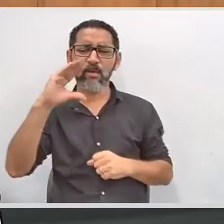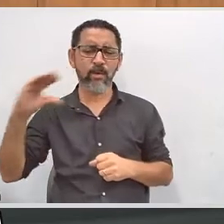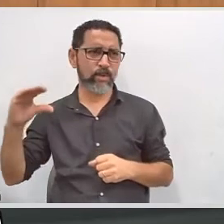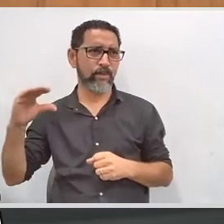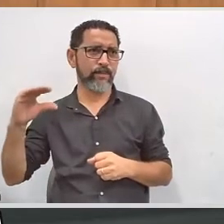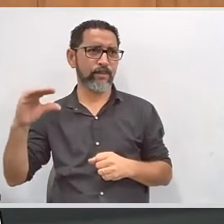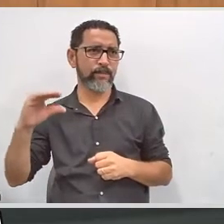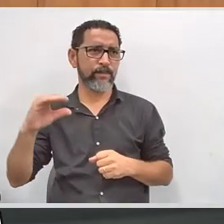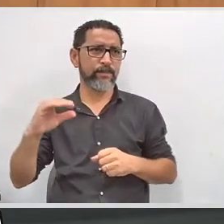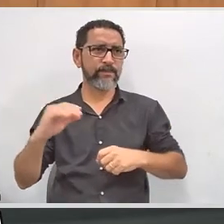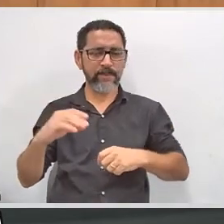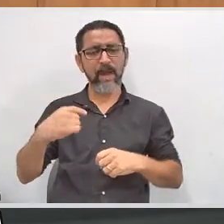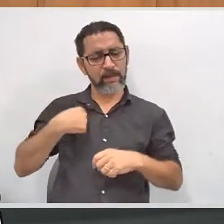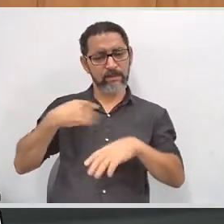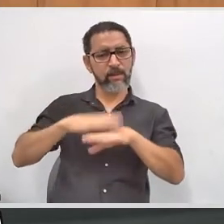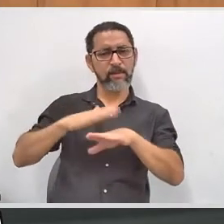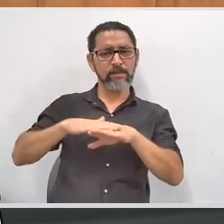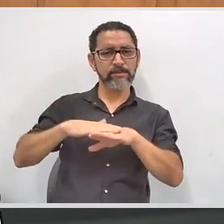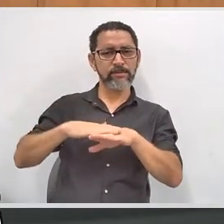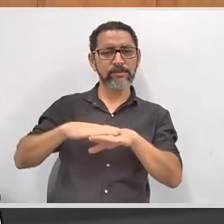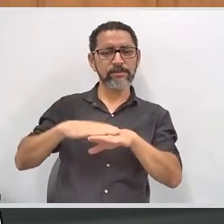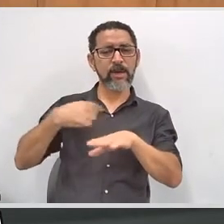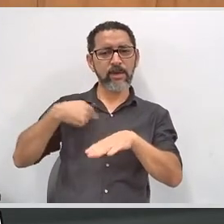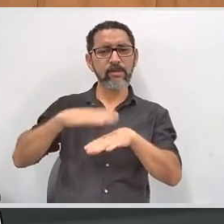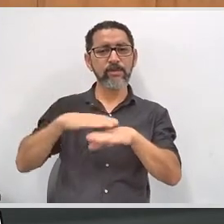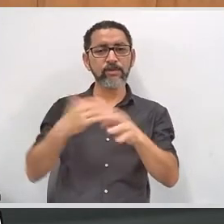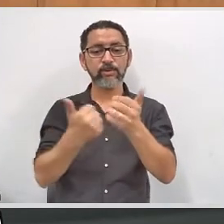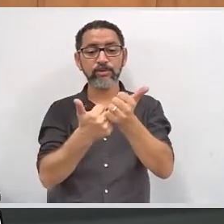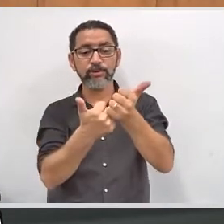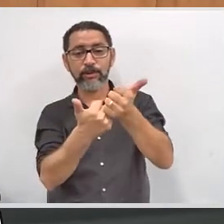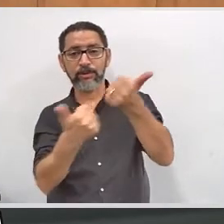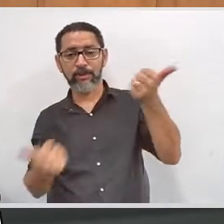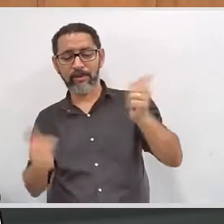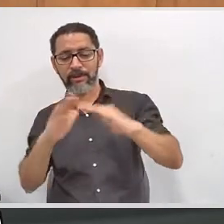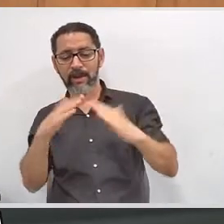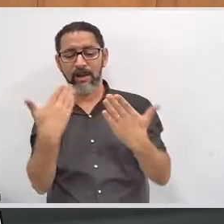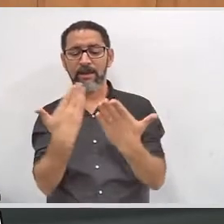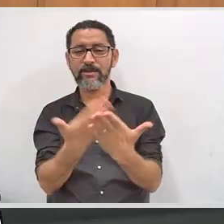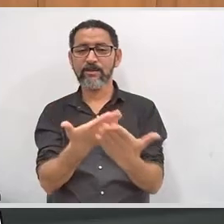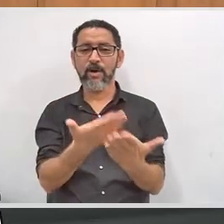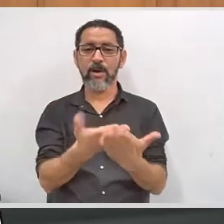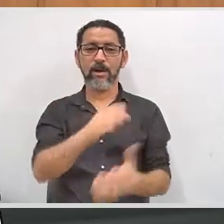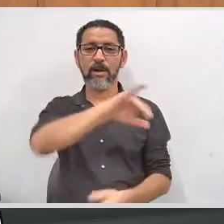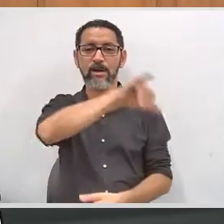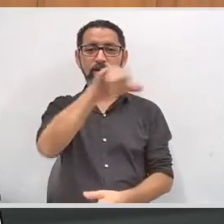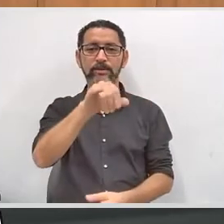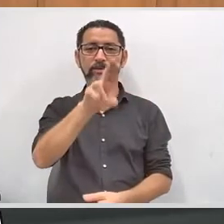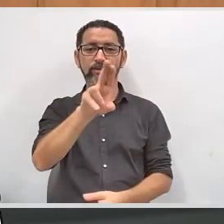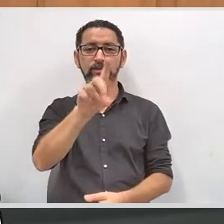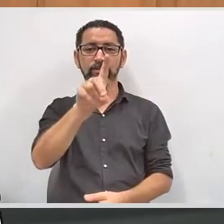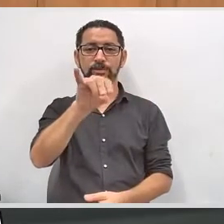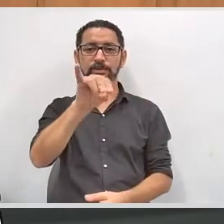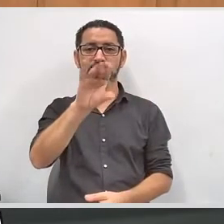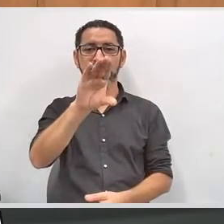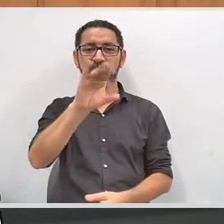Aliás, eu sou diretor da Escola Judiciária do TRE de Minas e, como diretor